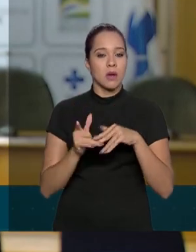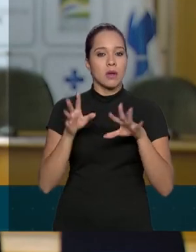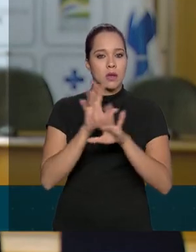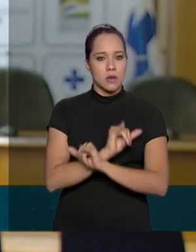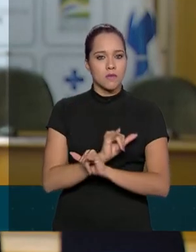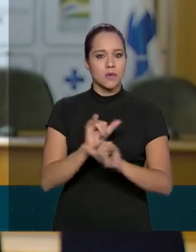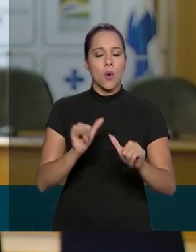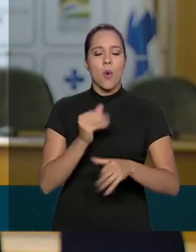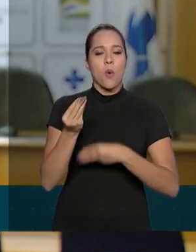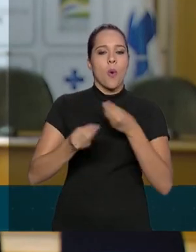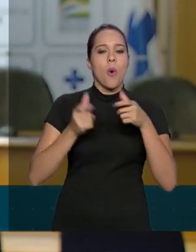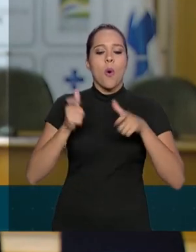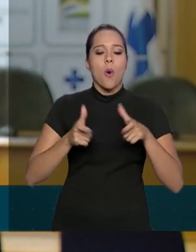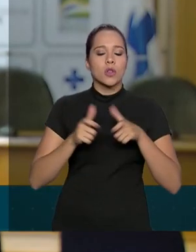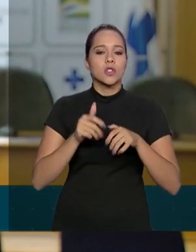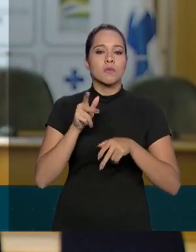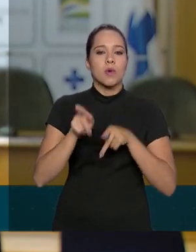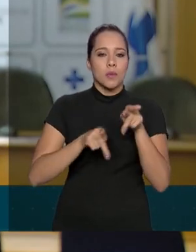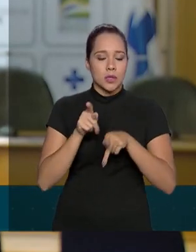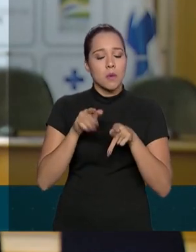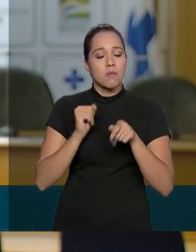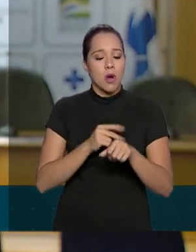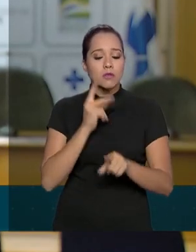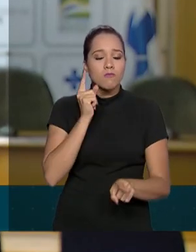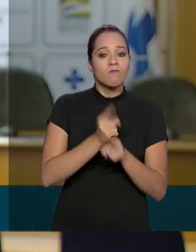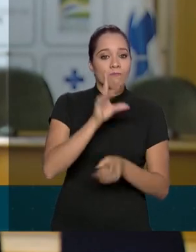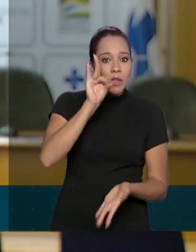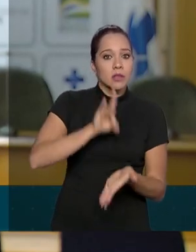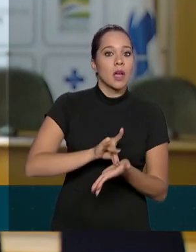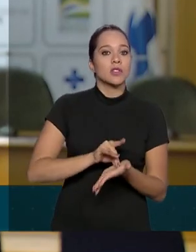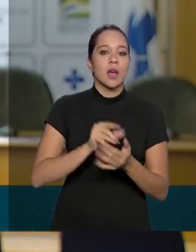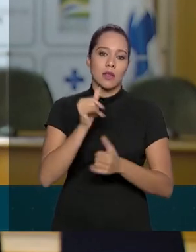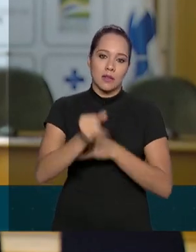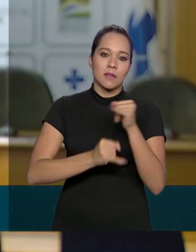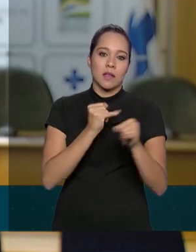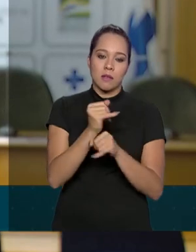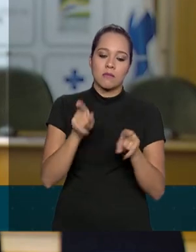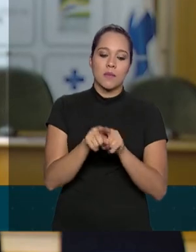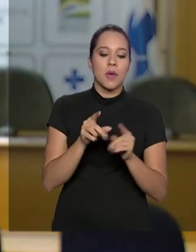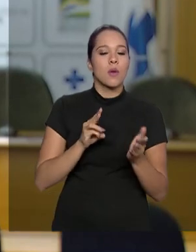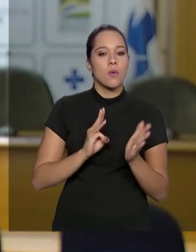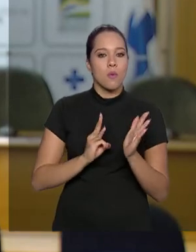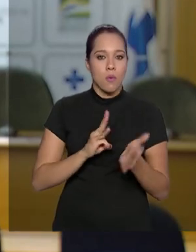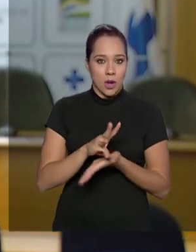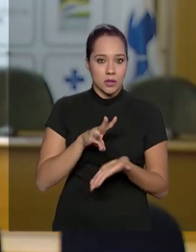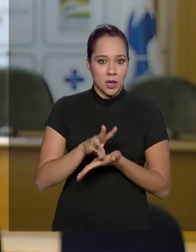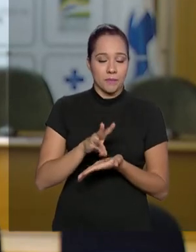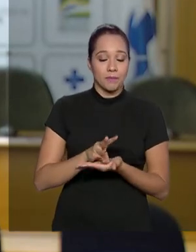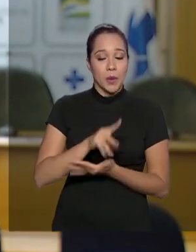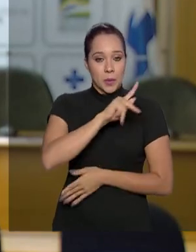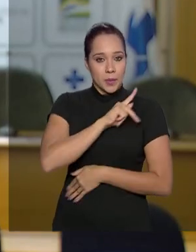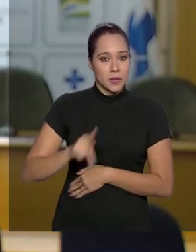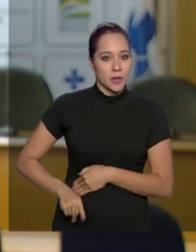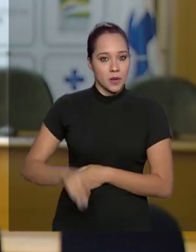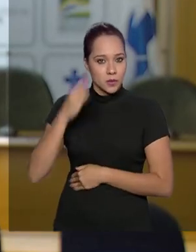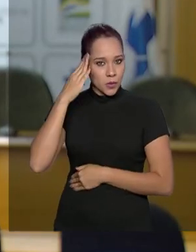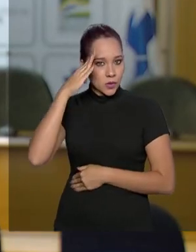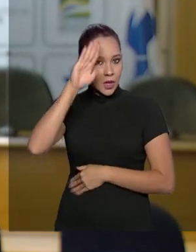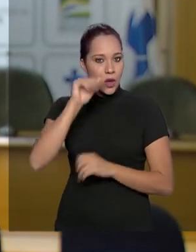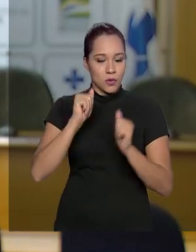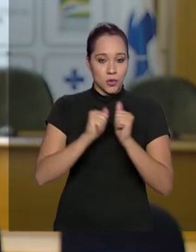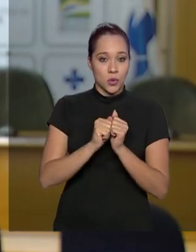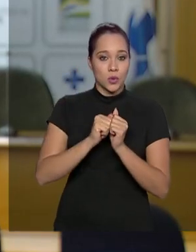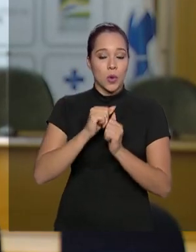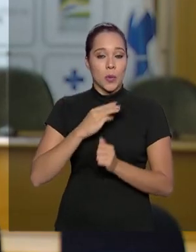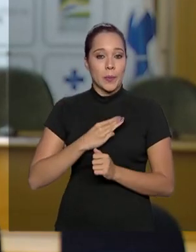para a população se informar na internet e também por meio do WhatsApp. O presidente Jair Bolsonaro e o ministro da